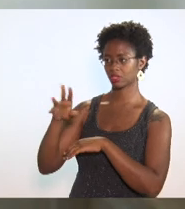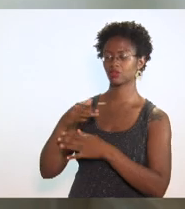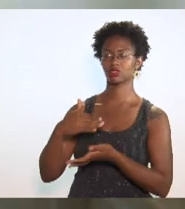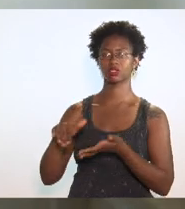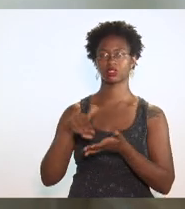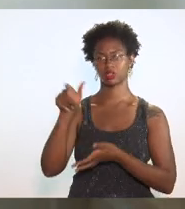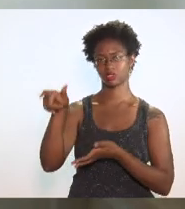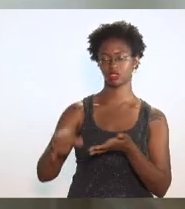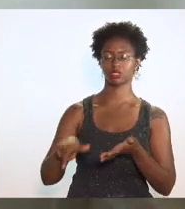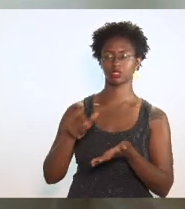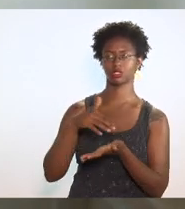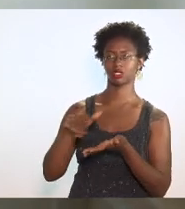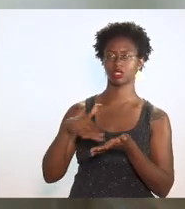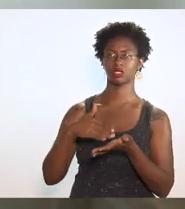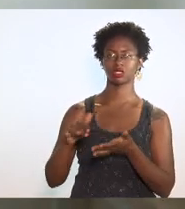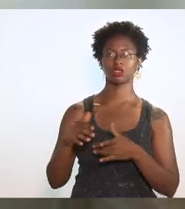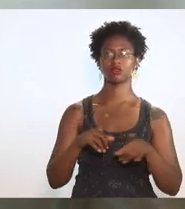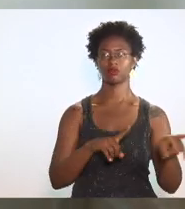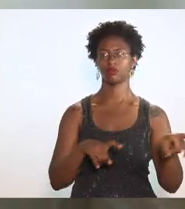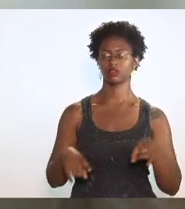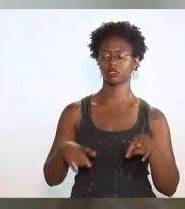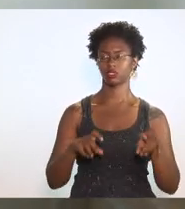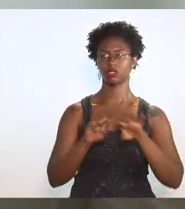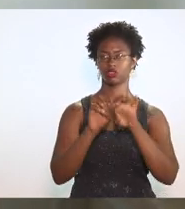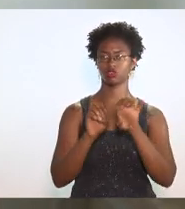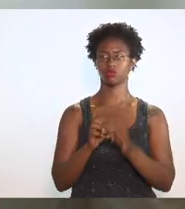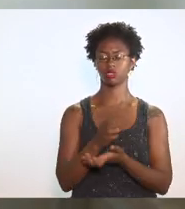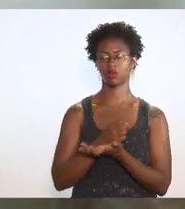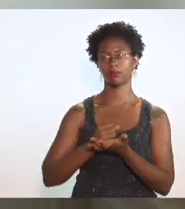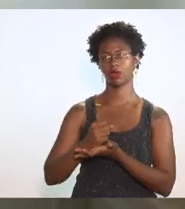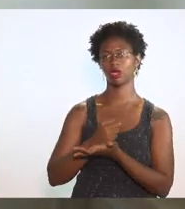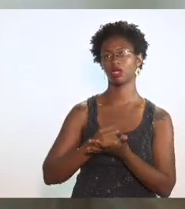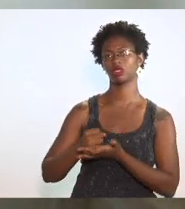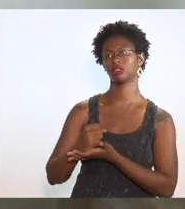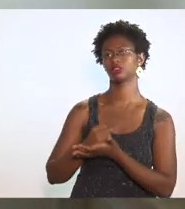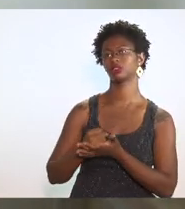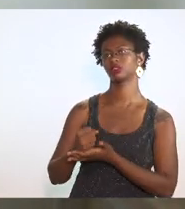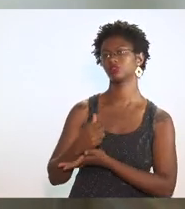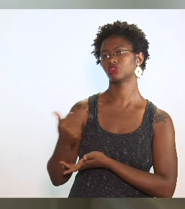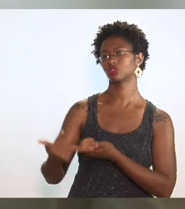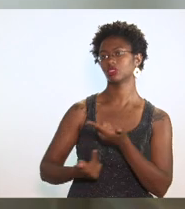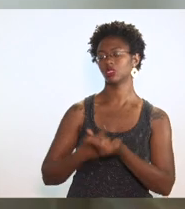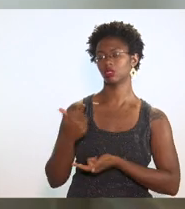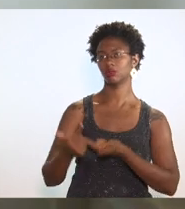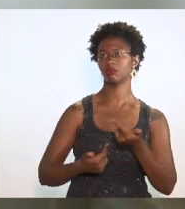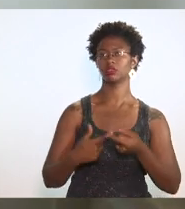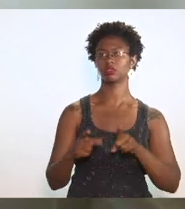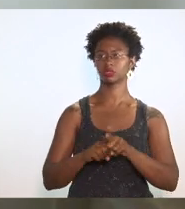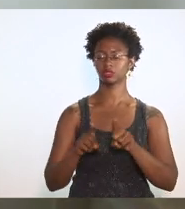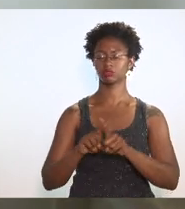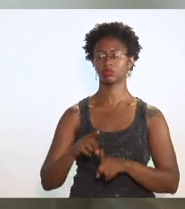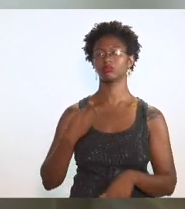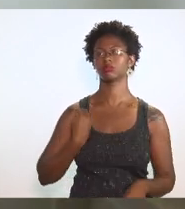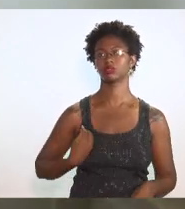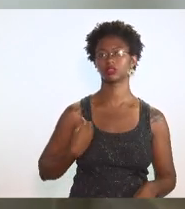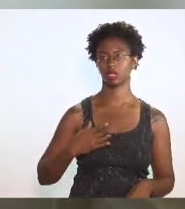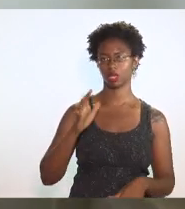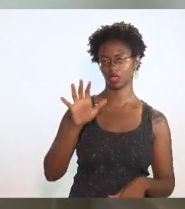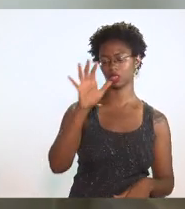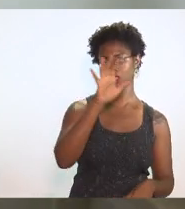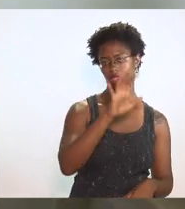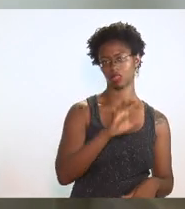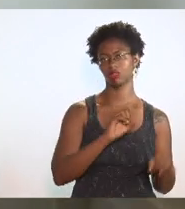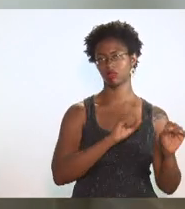estruturação de um grupo de trabalho, que também será partícipe de outras áreas do poder